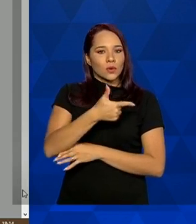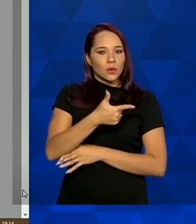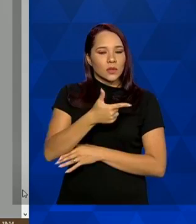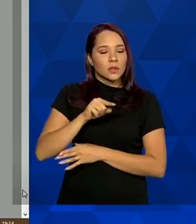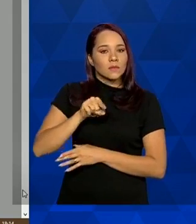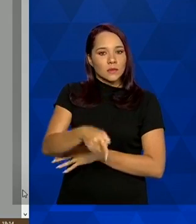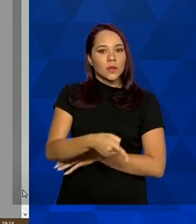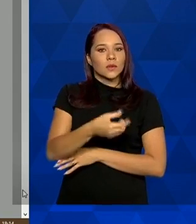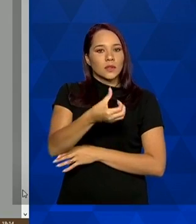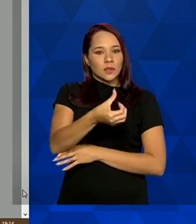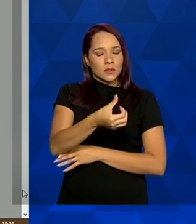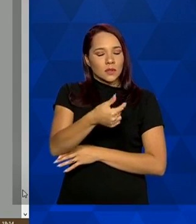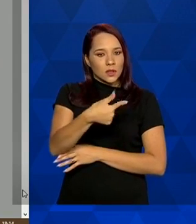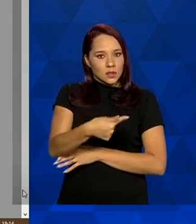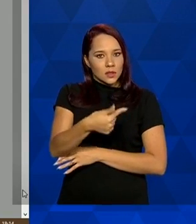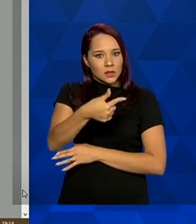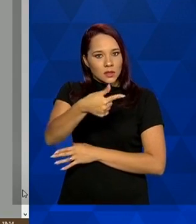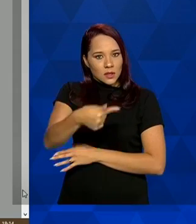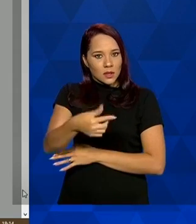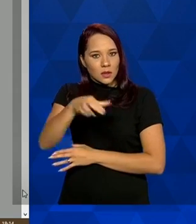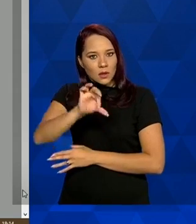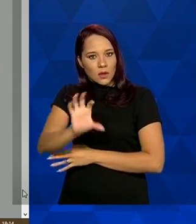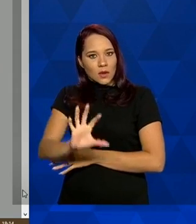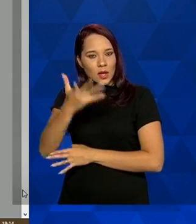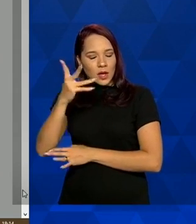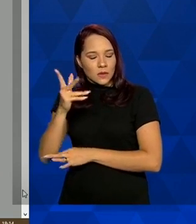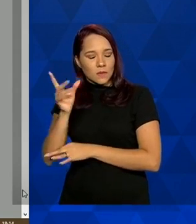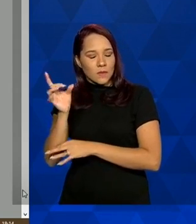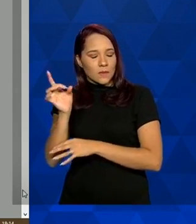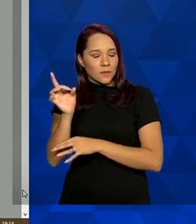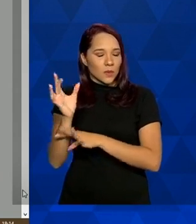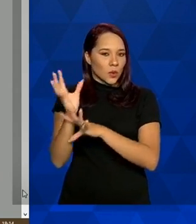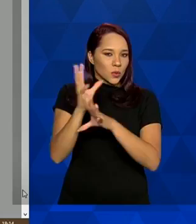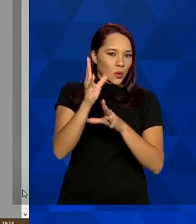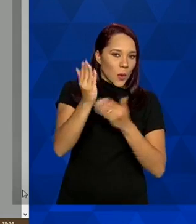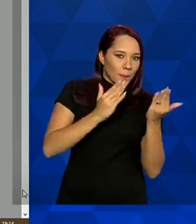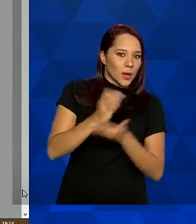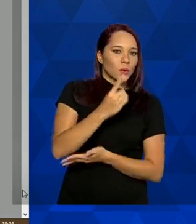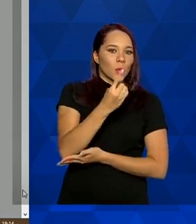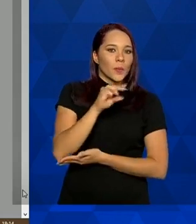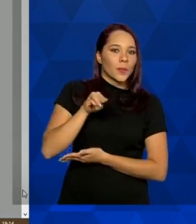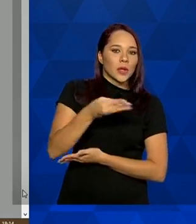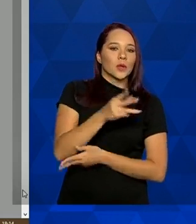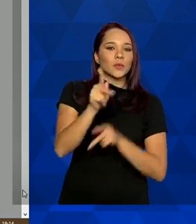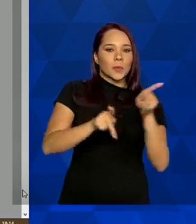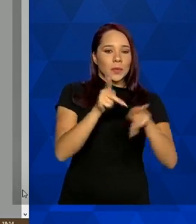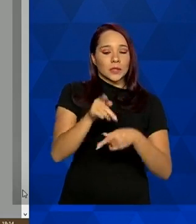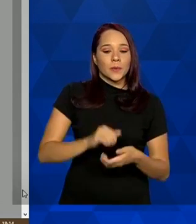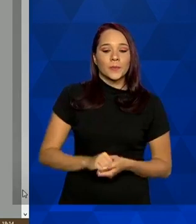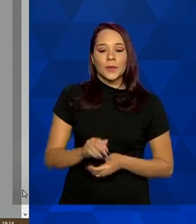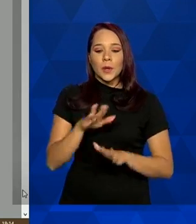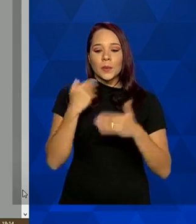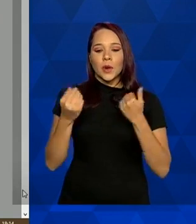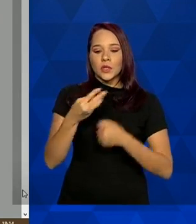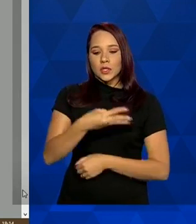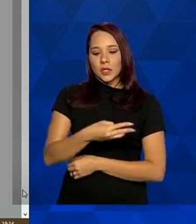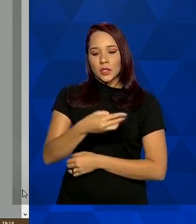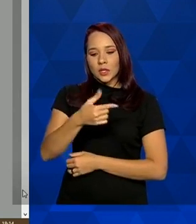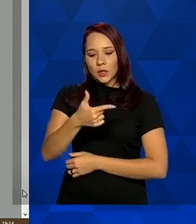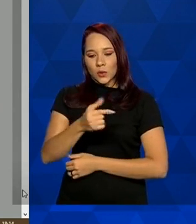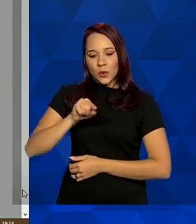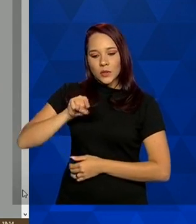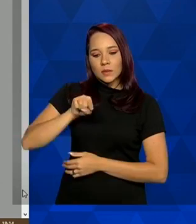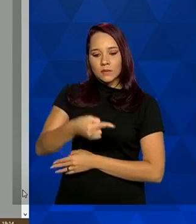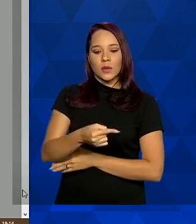.779 casos para cada um milhão de habitantes. Em relação aos óbitos, 32.548 óbitos